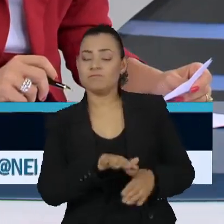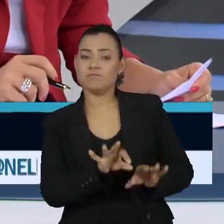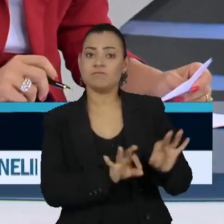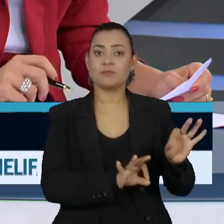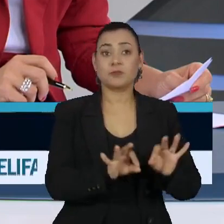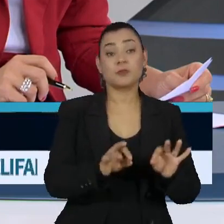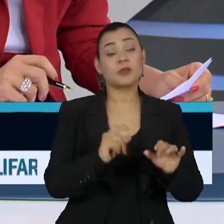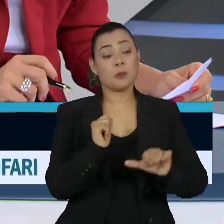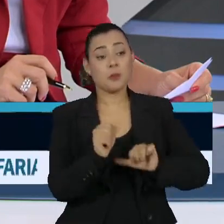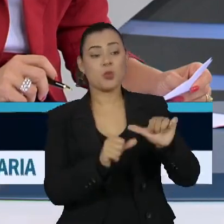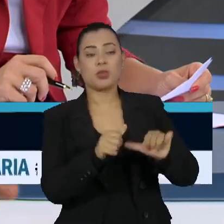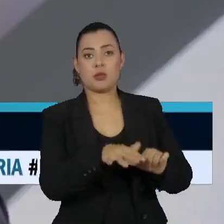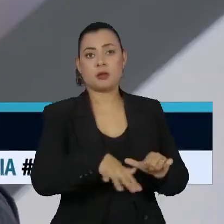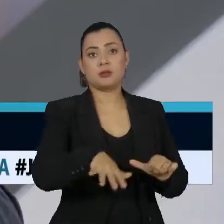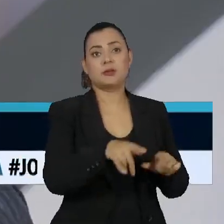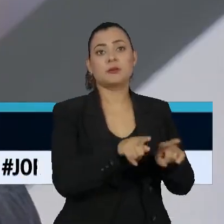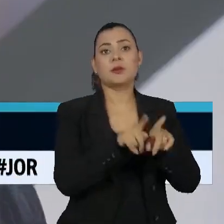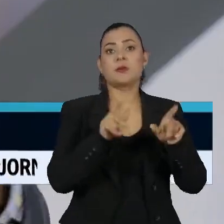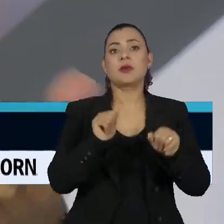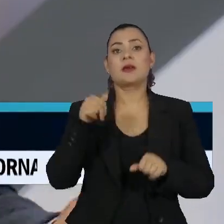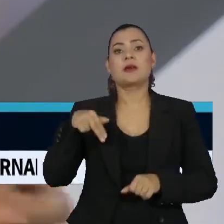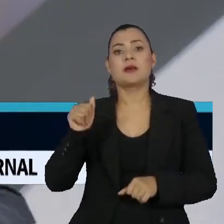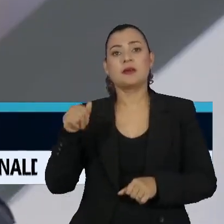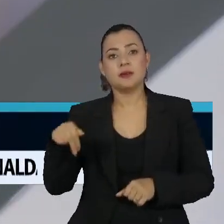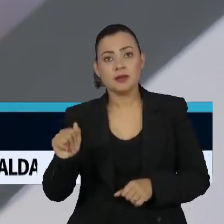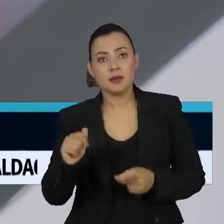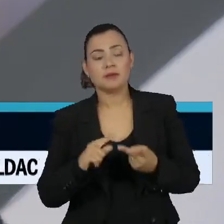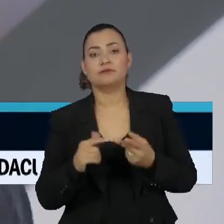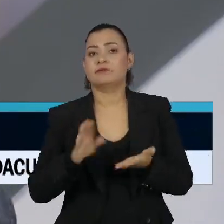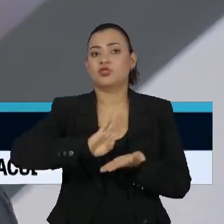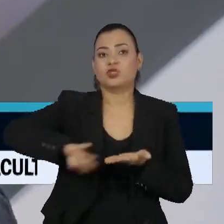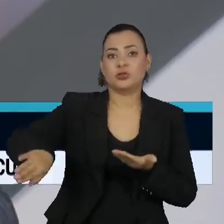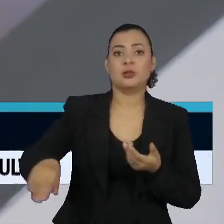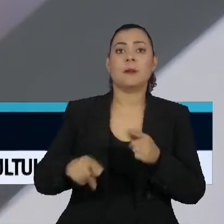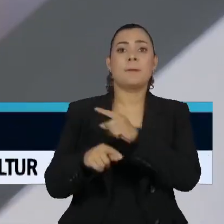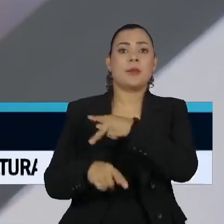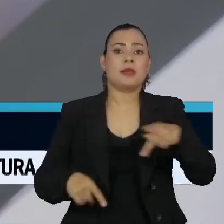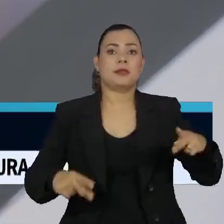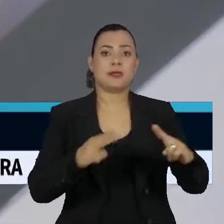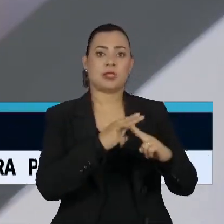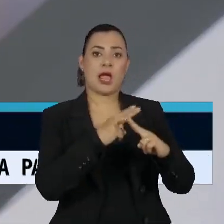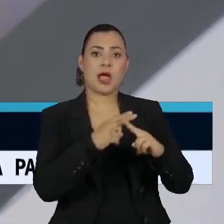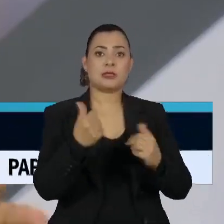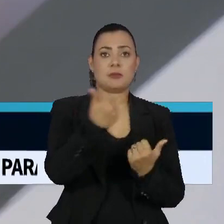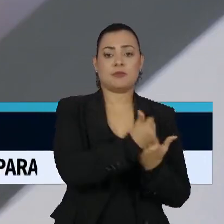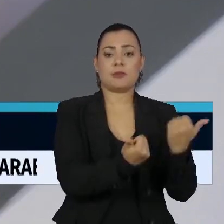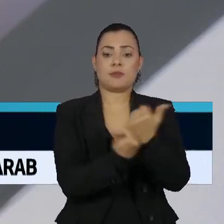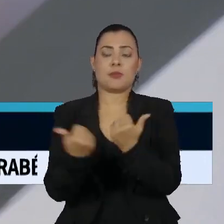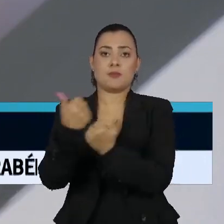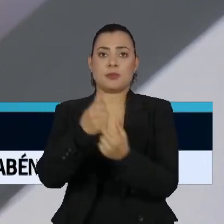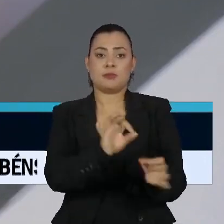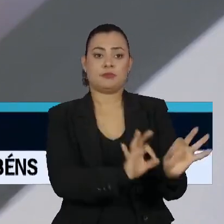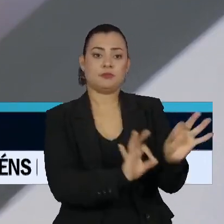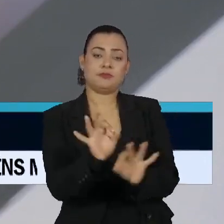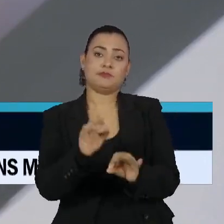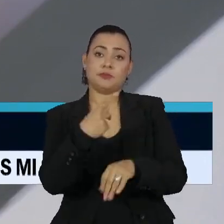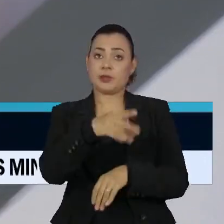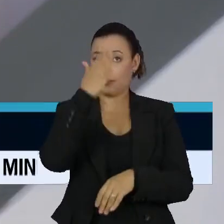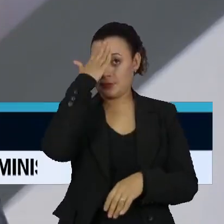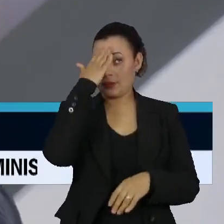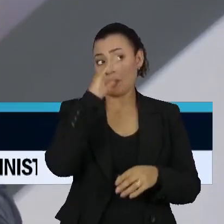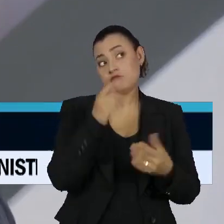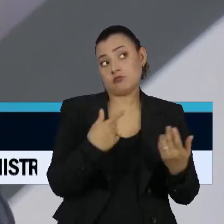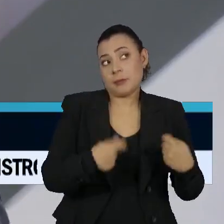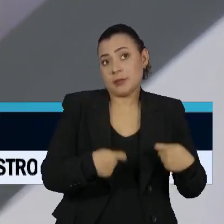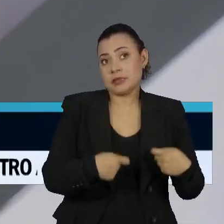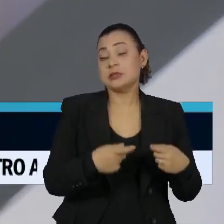mudanças, como tirar a Ana Moser, como tirar a presidente da Caixa, fazer essas adequações que ele entendeu necessário,